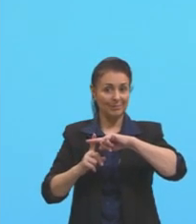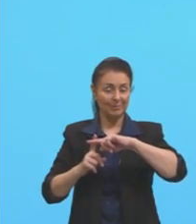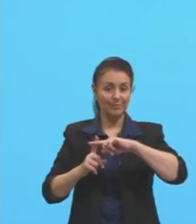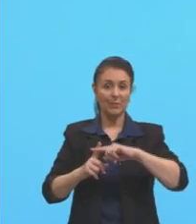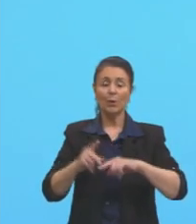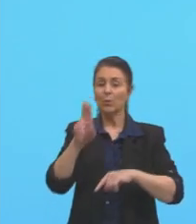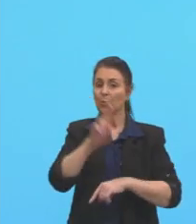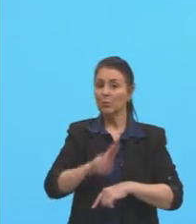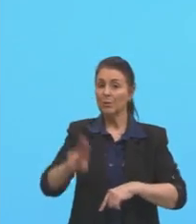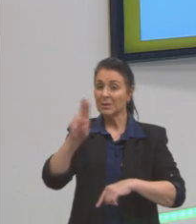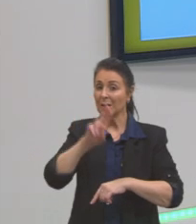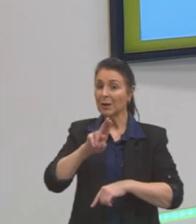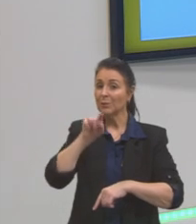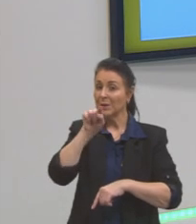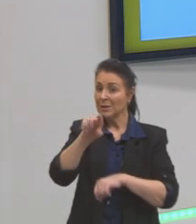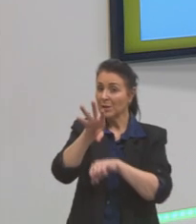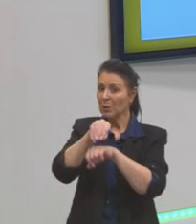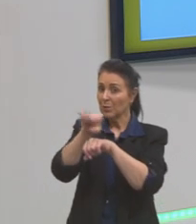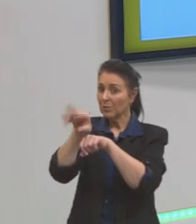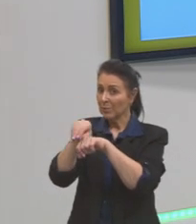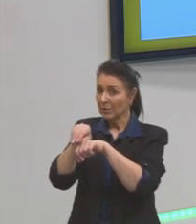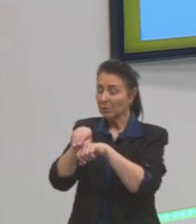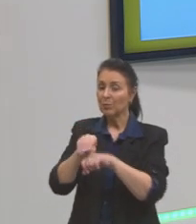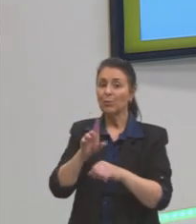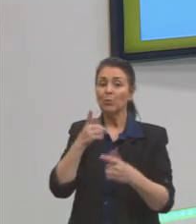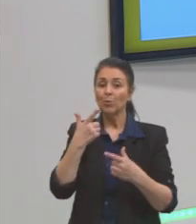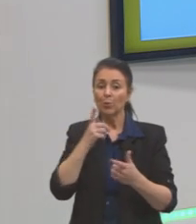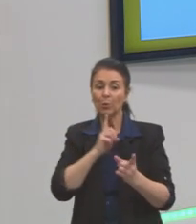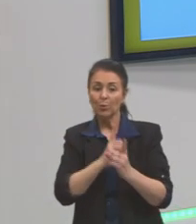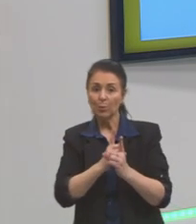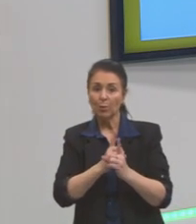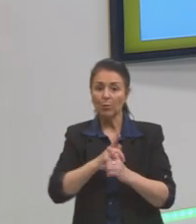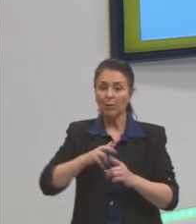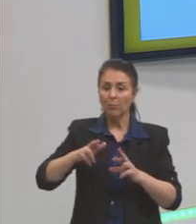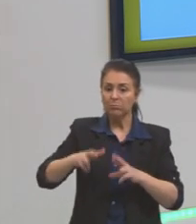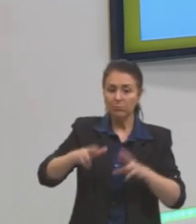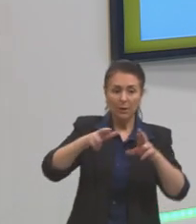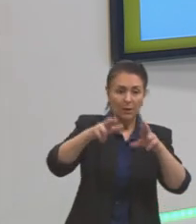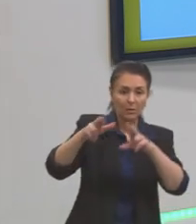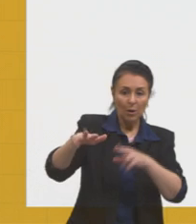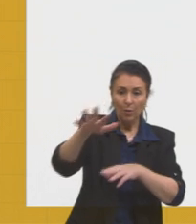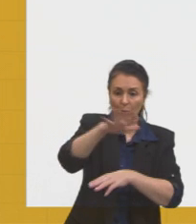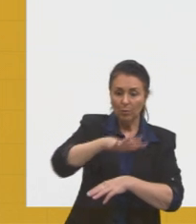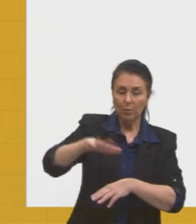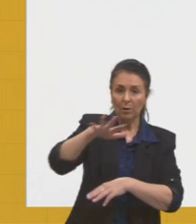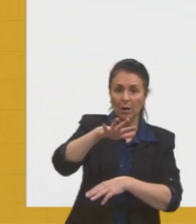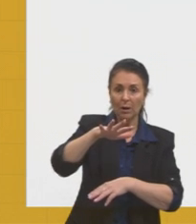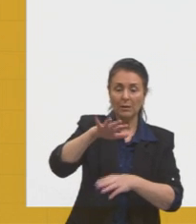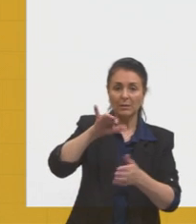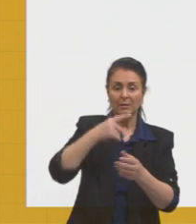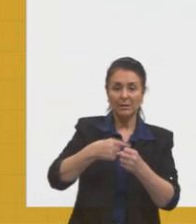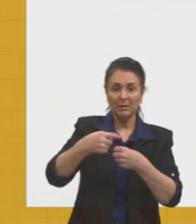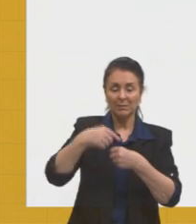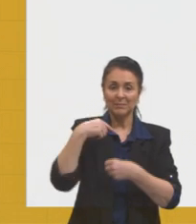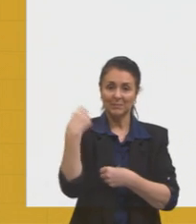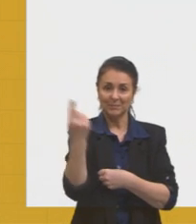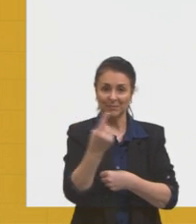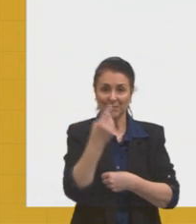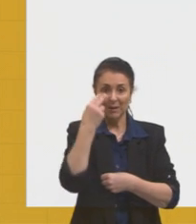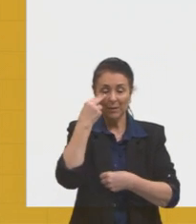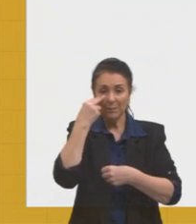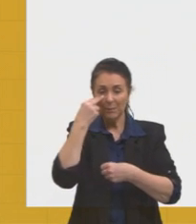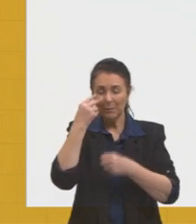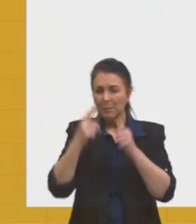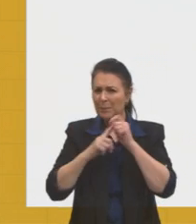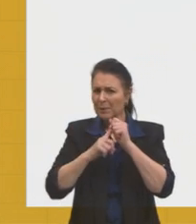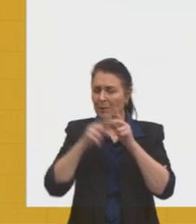conhecimento, nós temos, então, como localizar, certo? Regiões da nossa cidade, e principalmente, então, visualizar isso